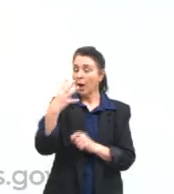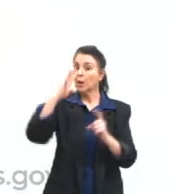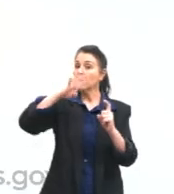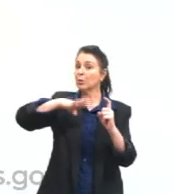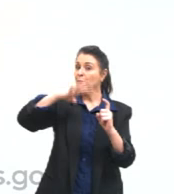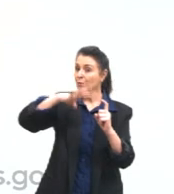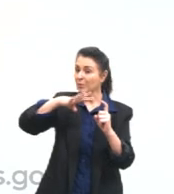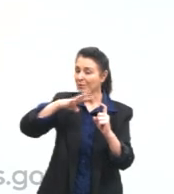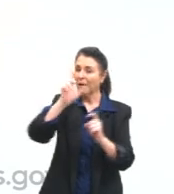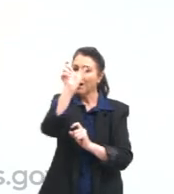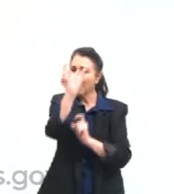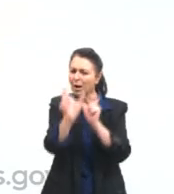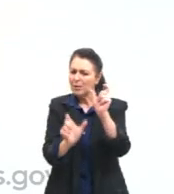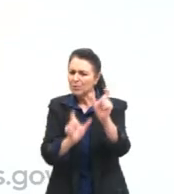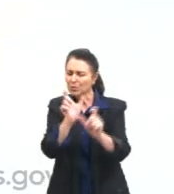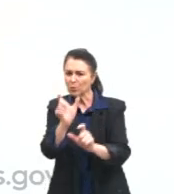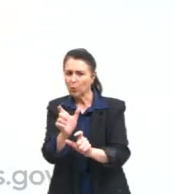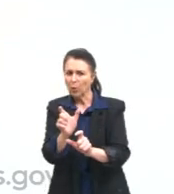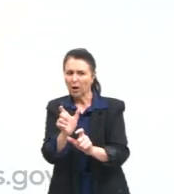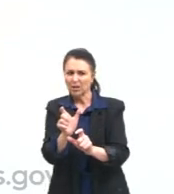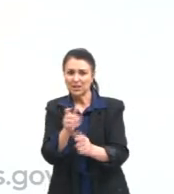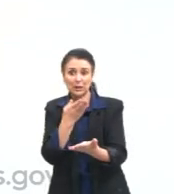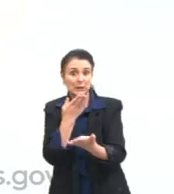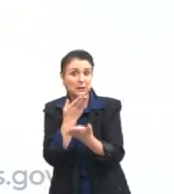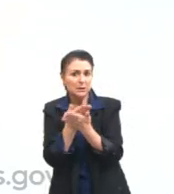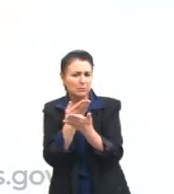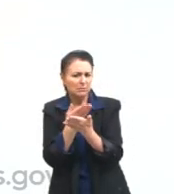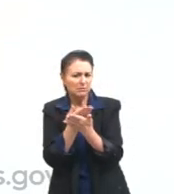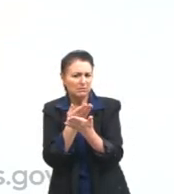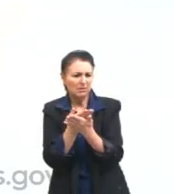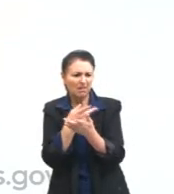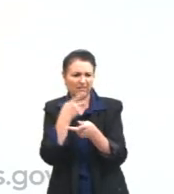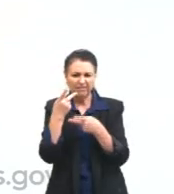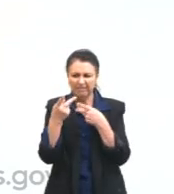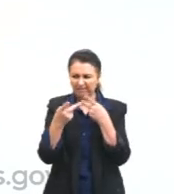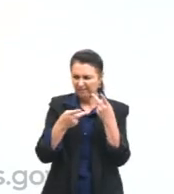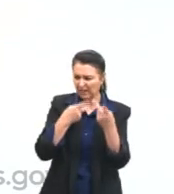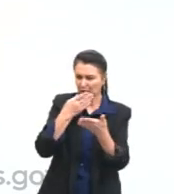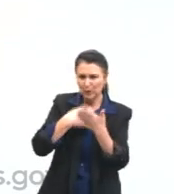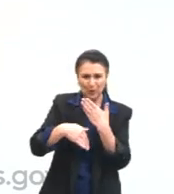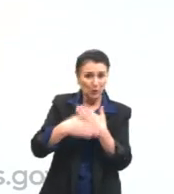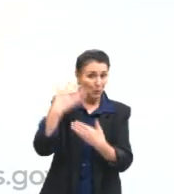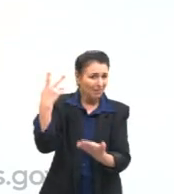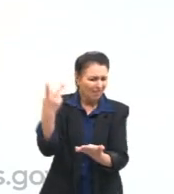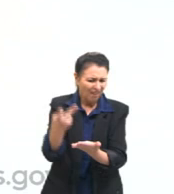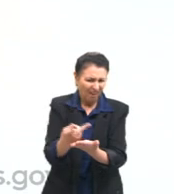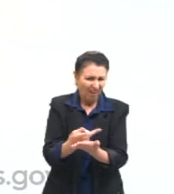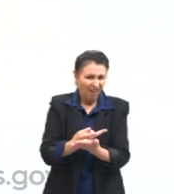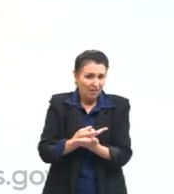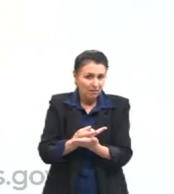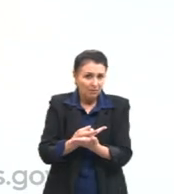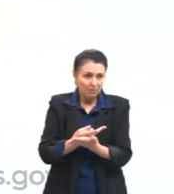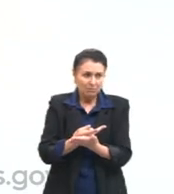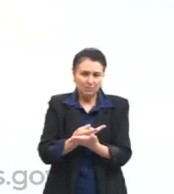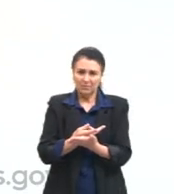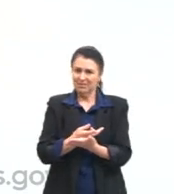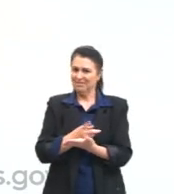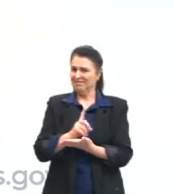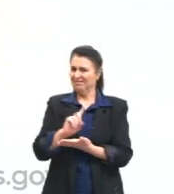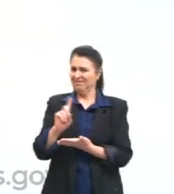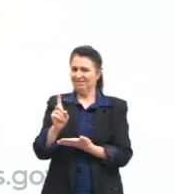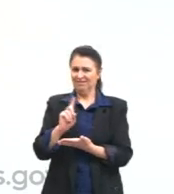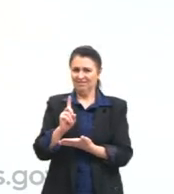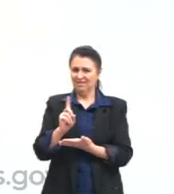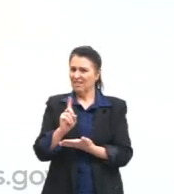As pessoas sem instrução falam tudo errado. Olha que absurdo. É